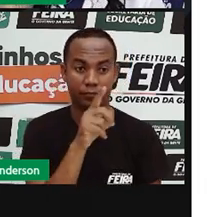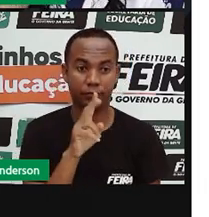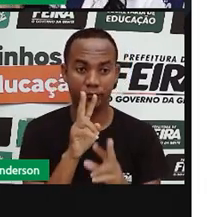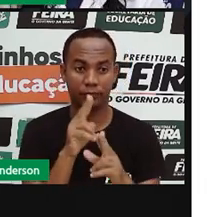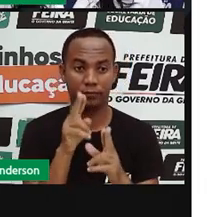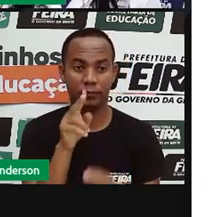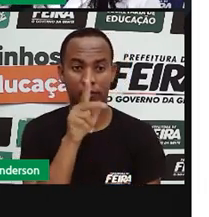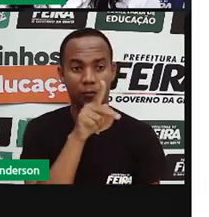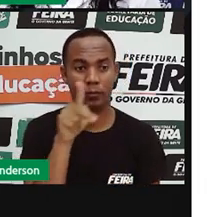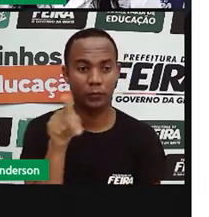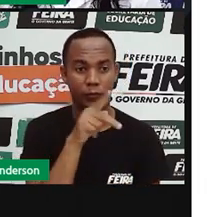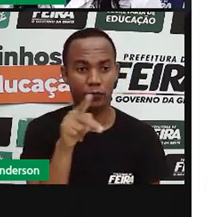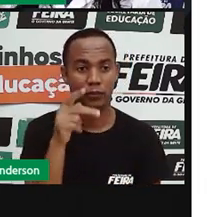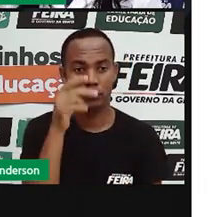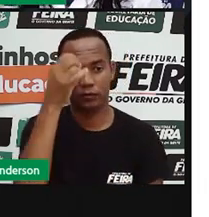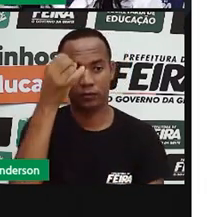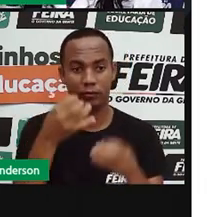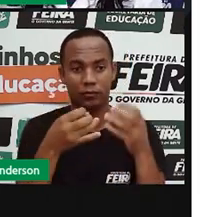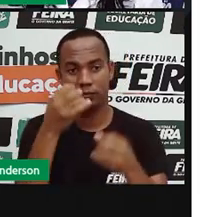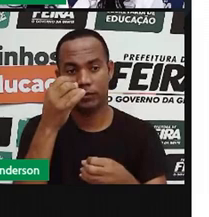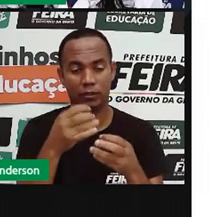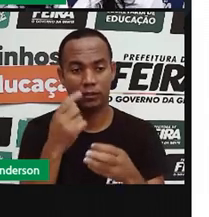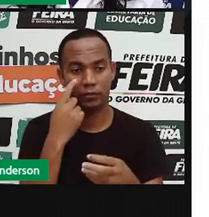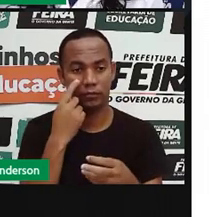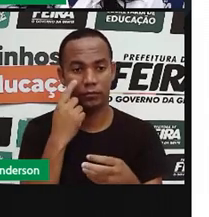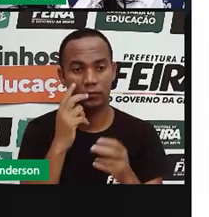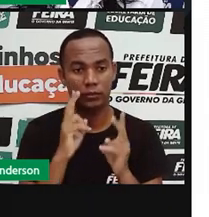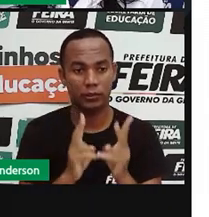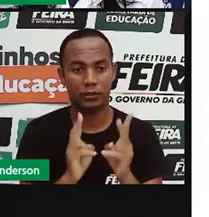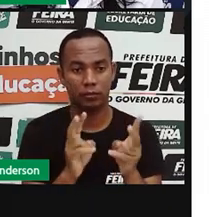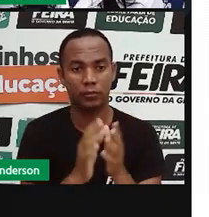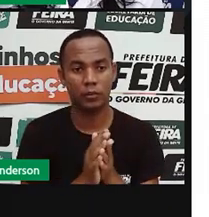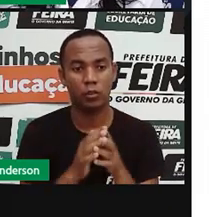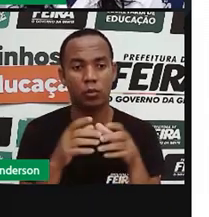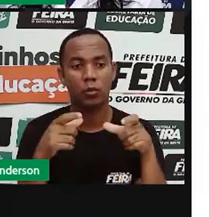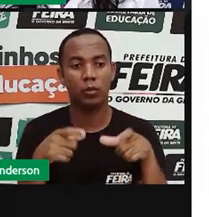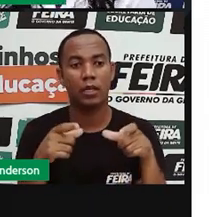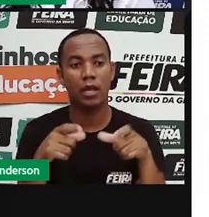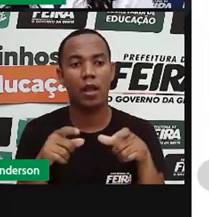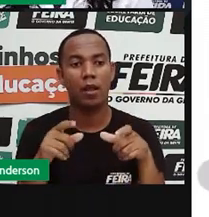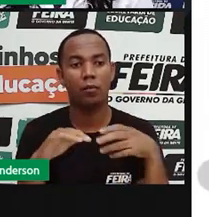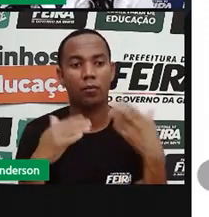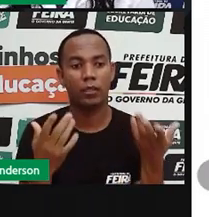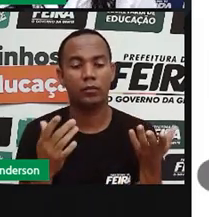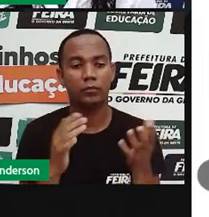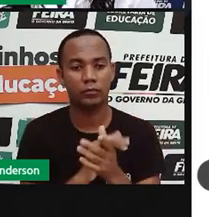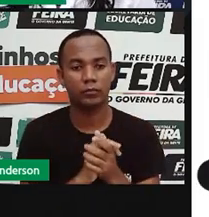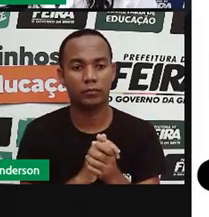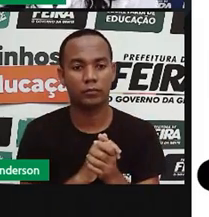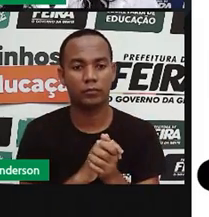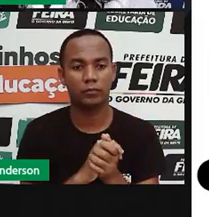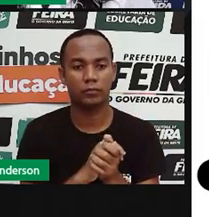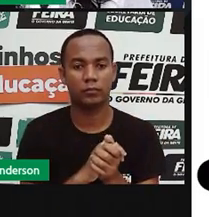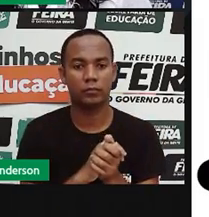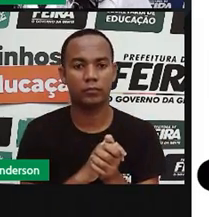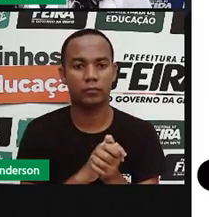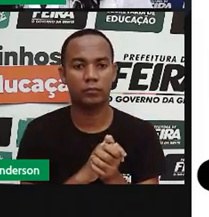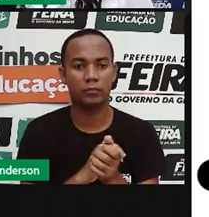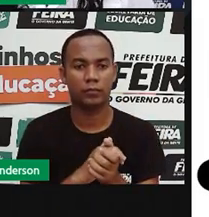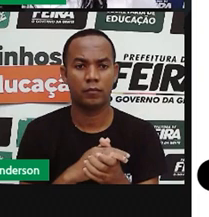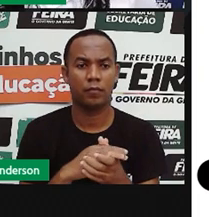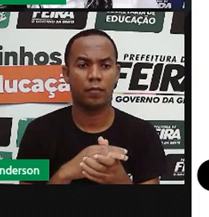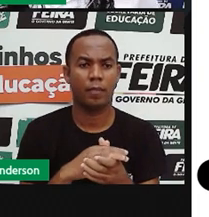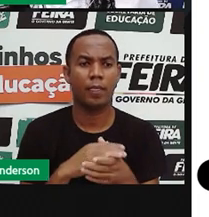direita, para o lado nascente. Lá onde o Sol nasce. O Sol